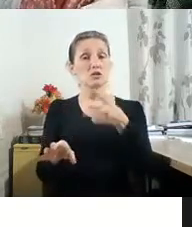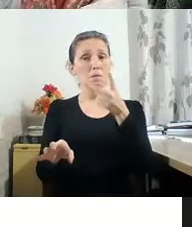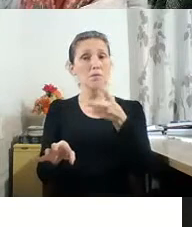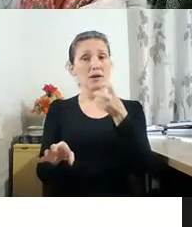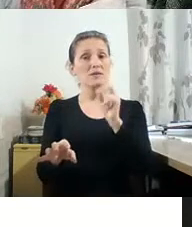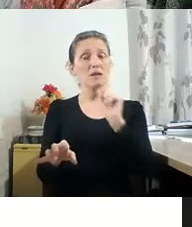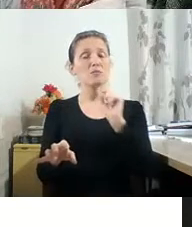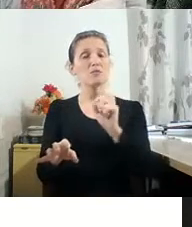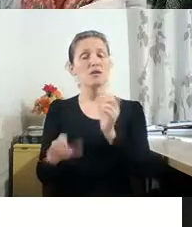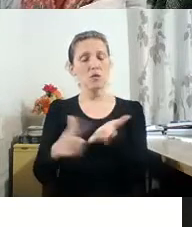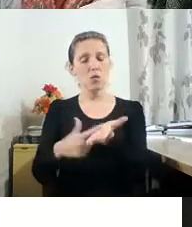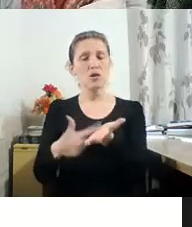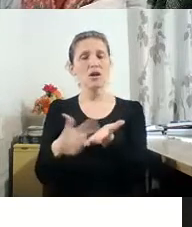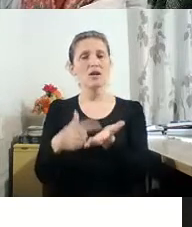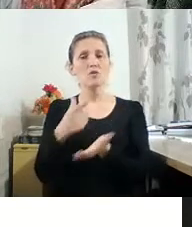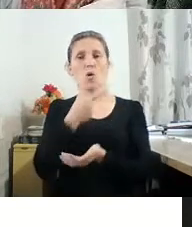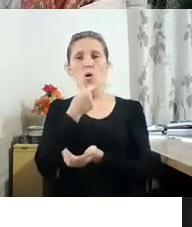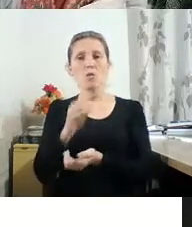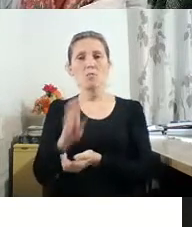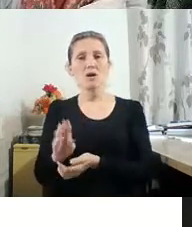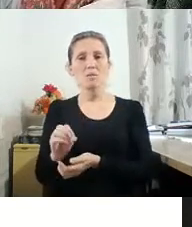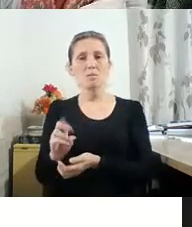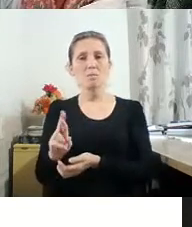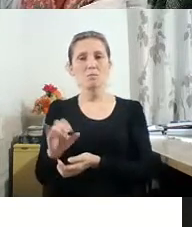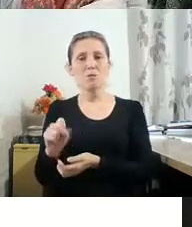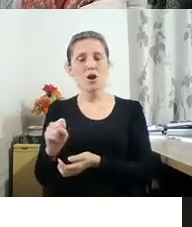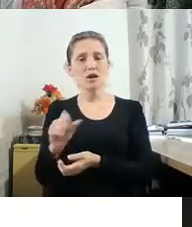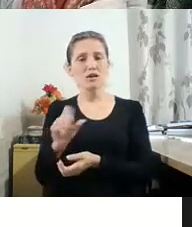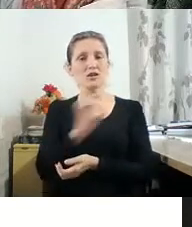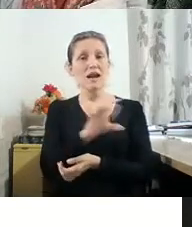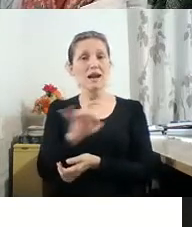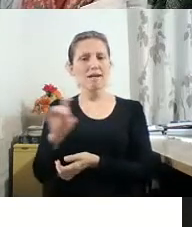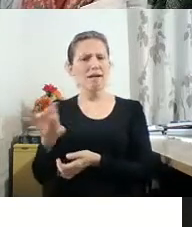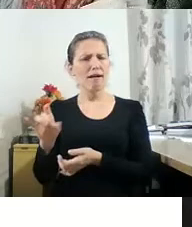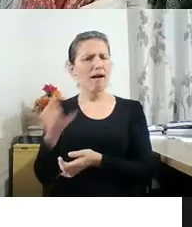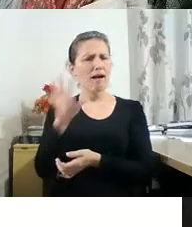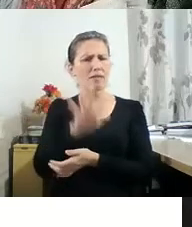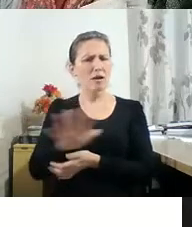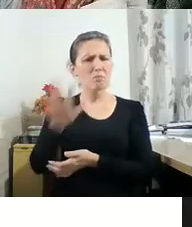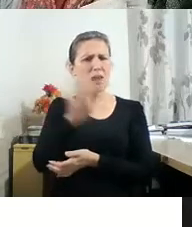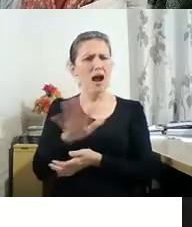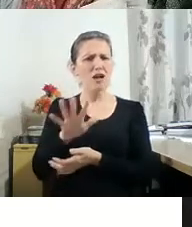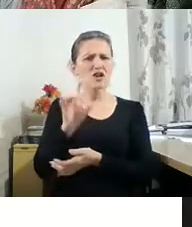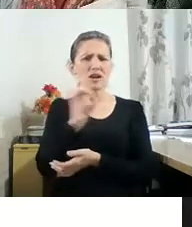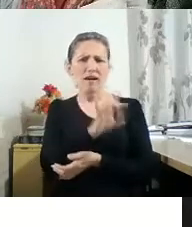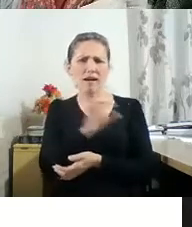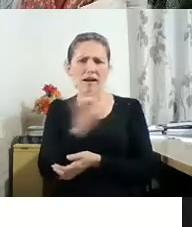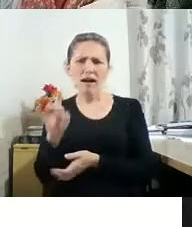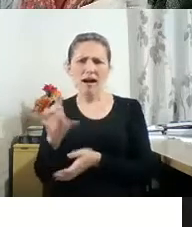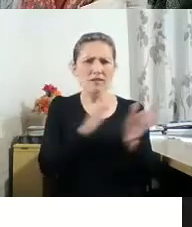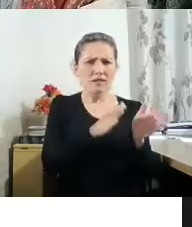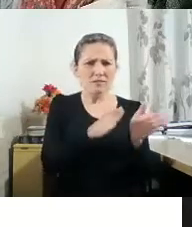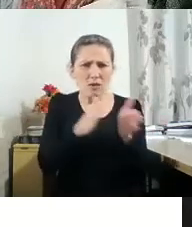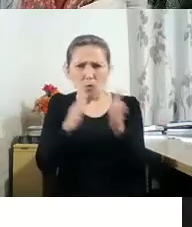do Boris. Onde cada imagem colocada, cada sequência, cada justa posição pensada,